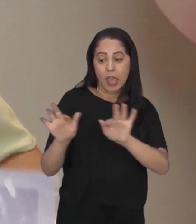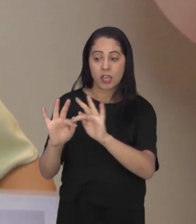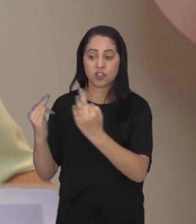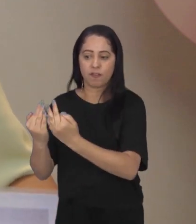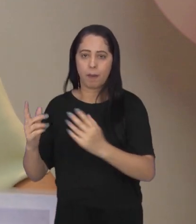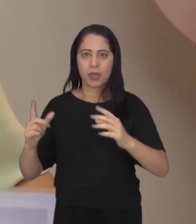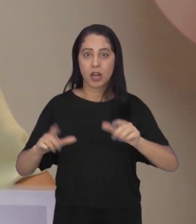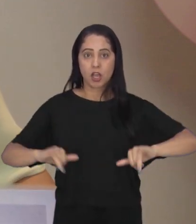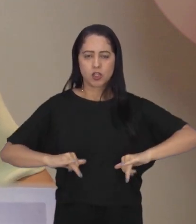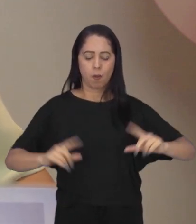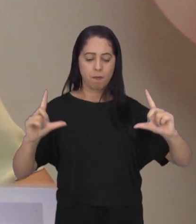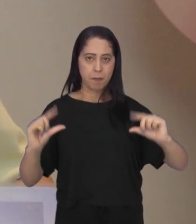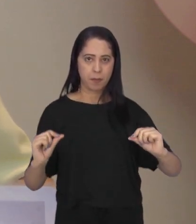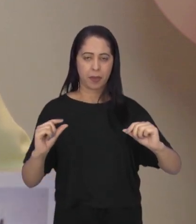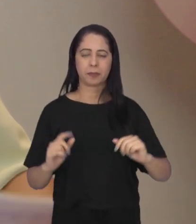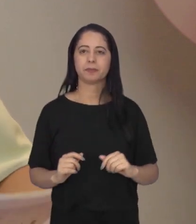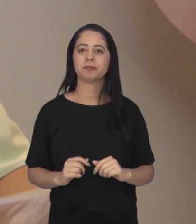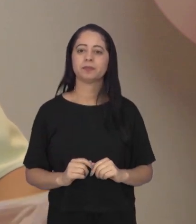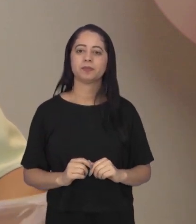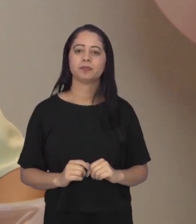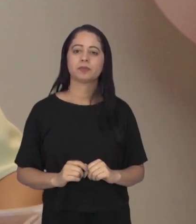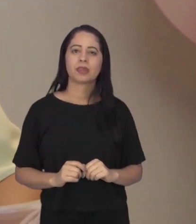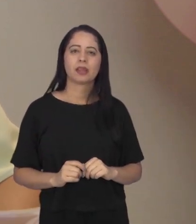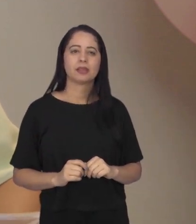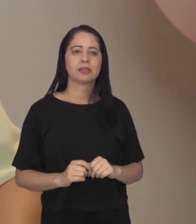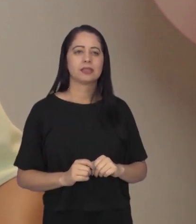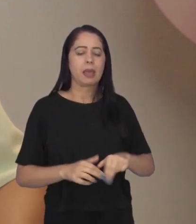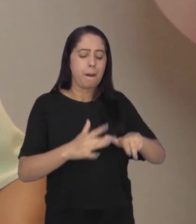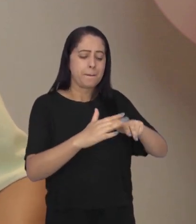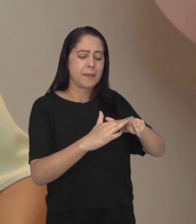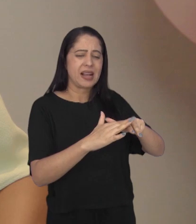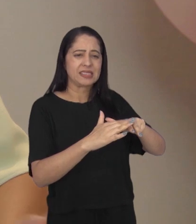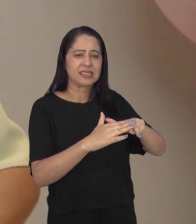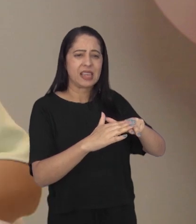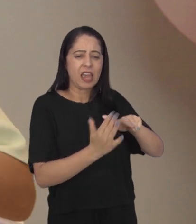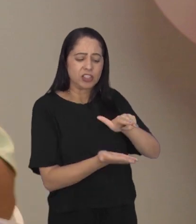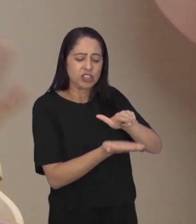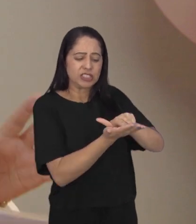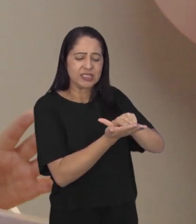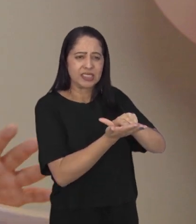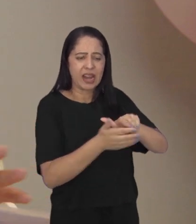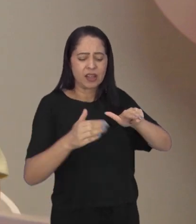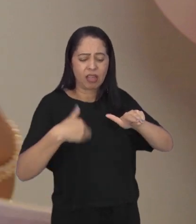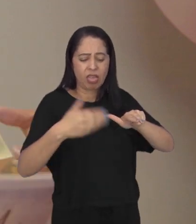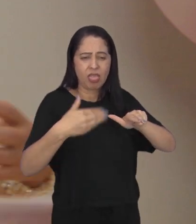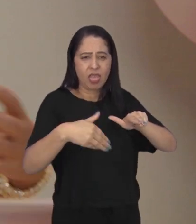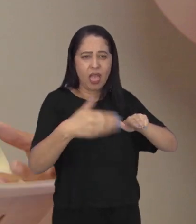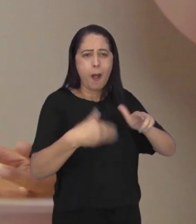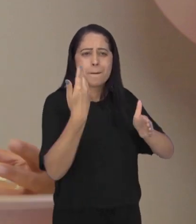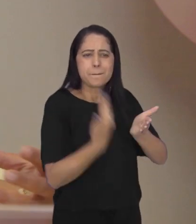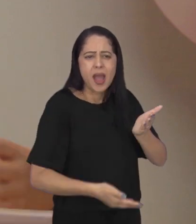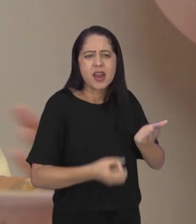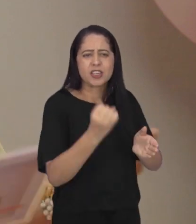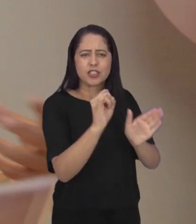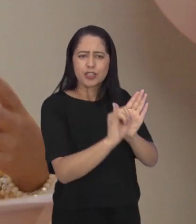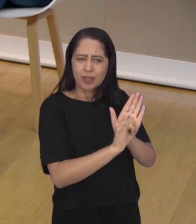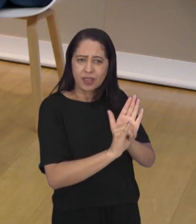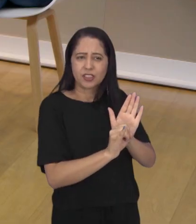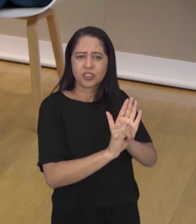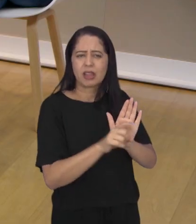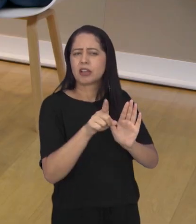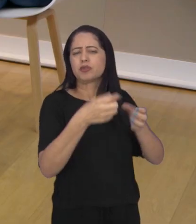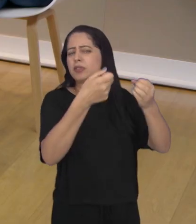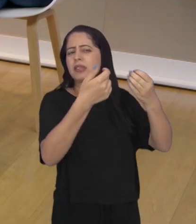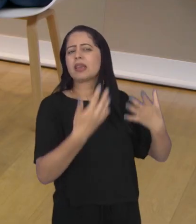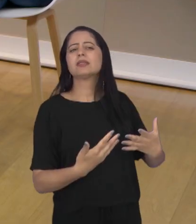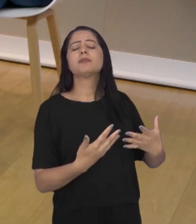quanto para os familiares. Leonardo, pacientes que ficam internados muito tempo, eles perdem a identidade? A gente começou a falar